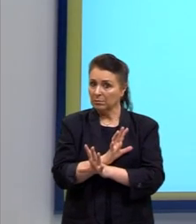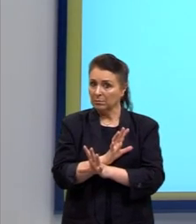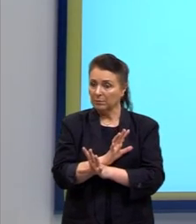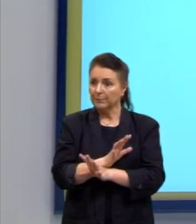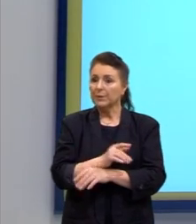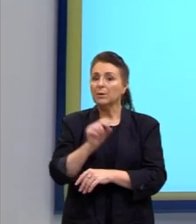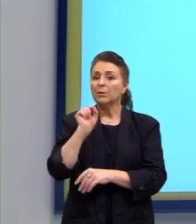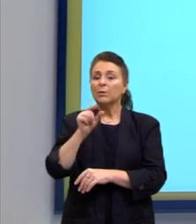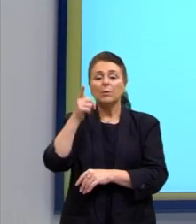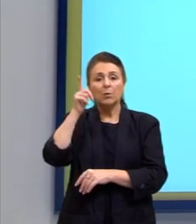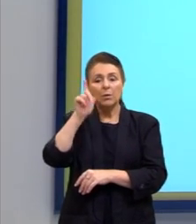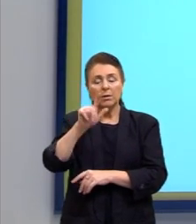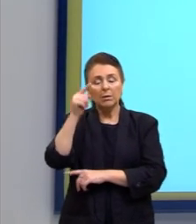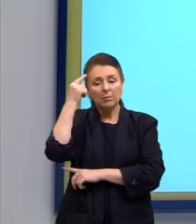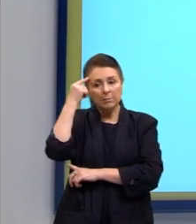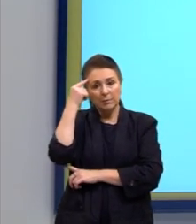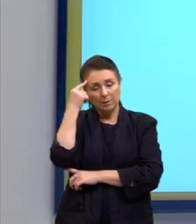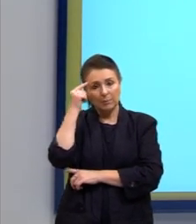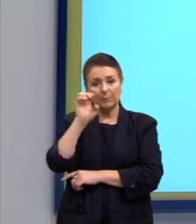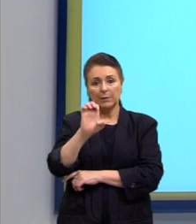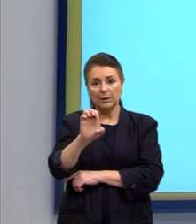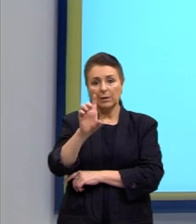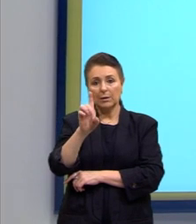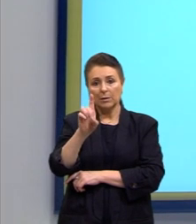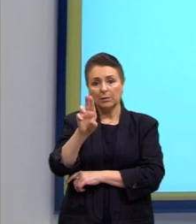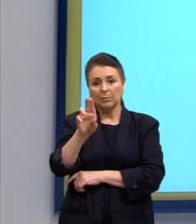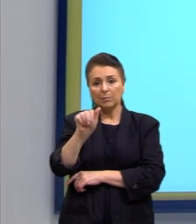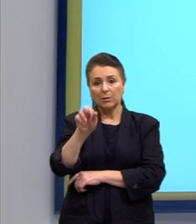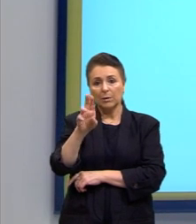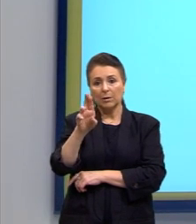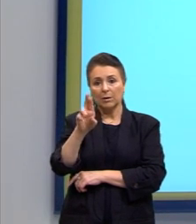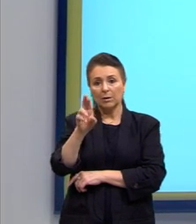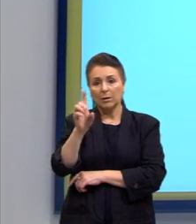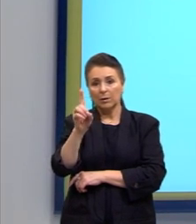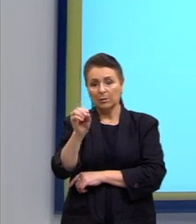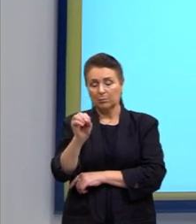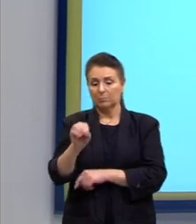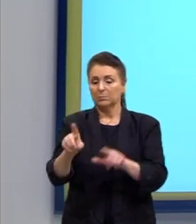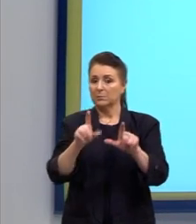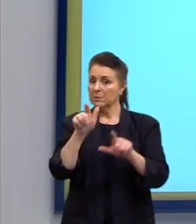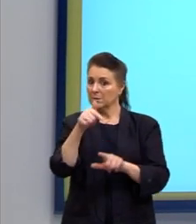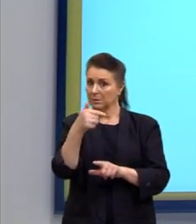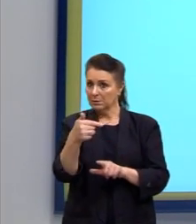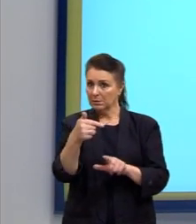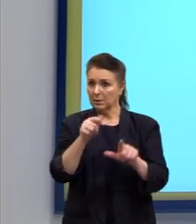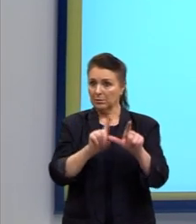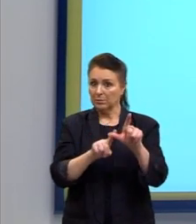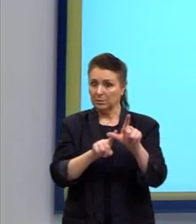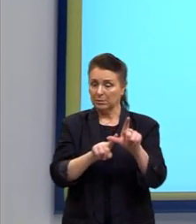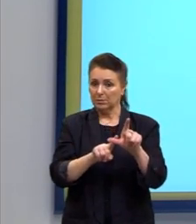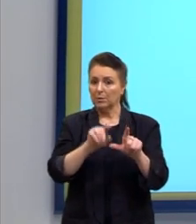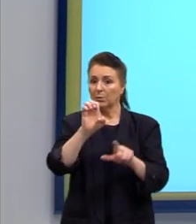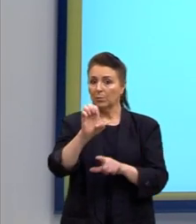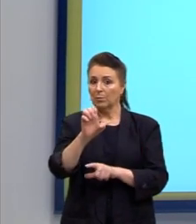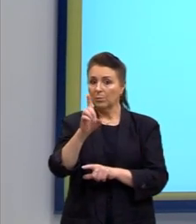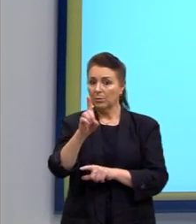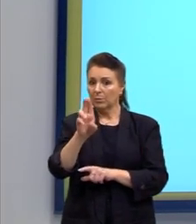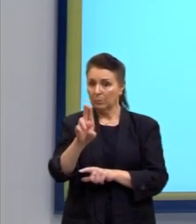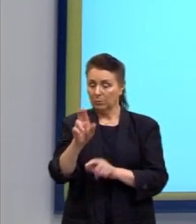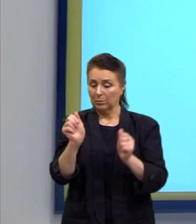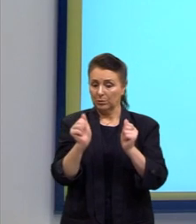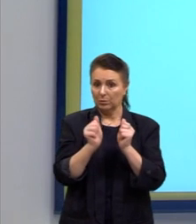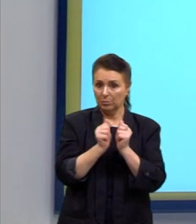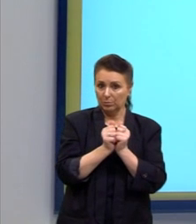consegue pensar? Eduardo tem sete letras. Mas a gente sabe que o EDU ali vai ficar junto.